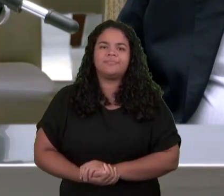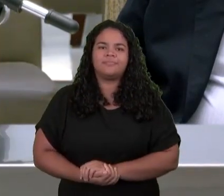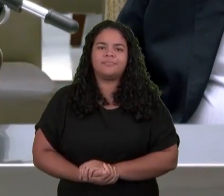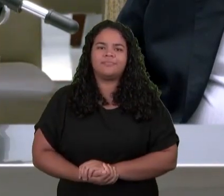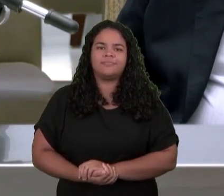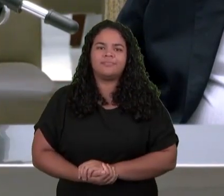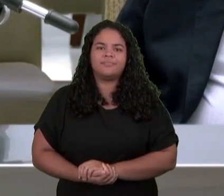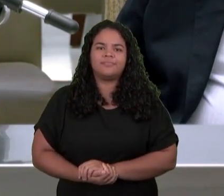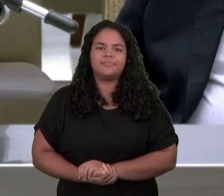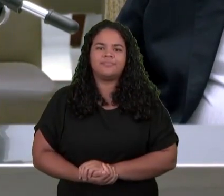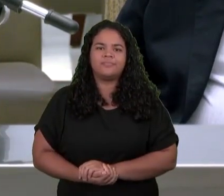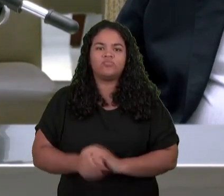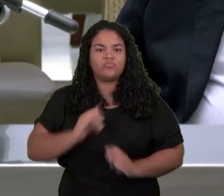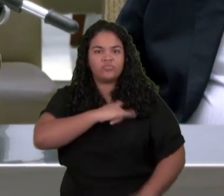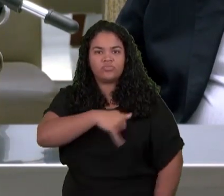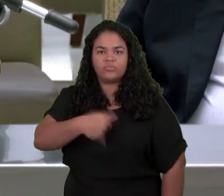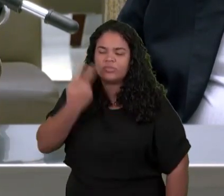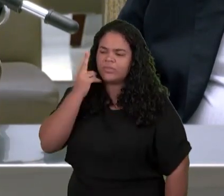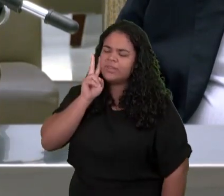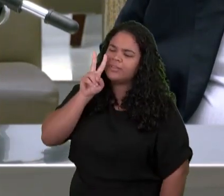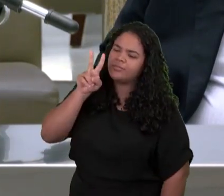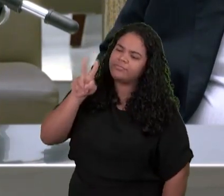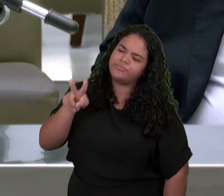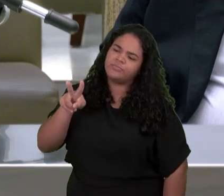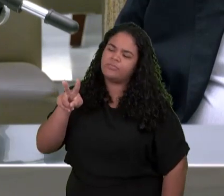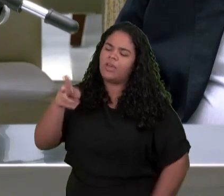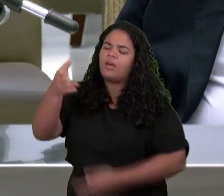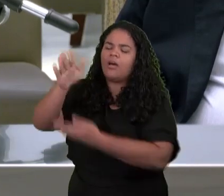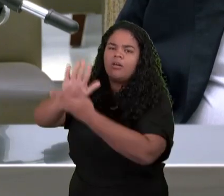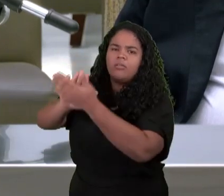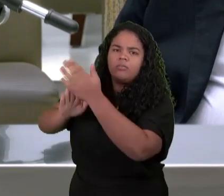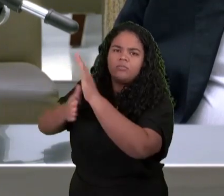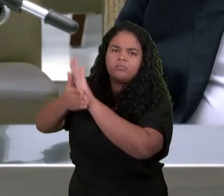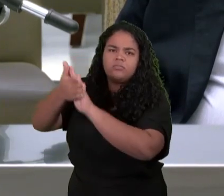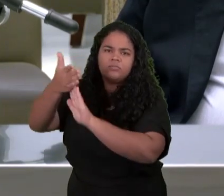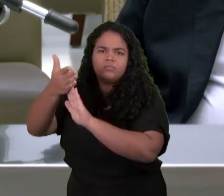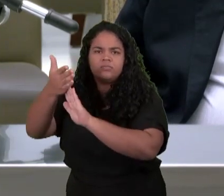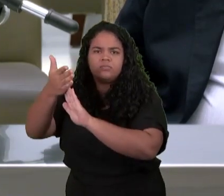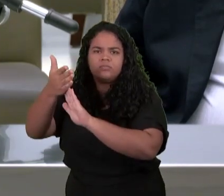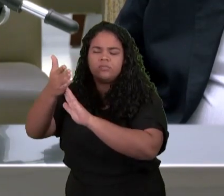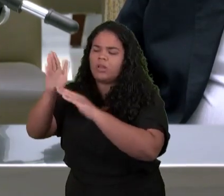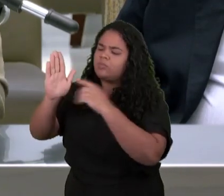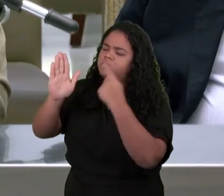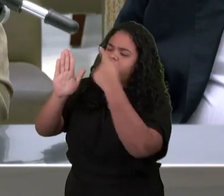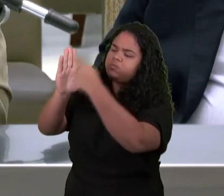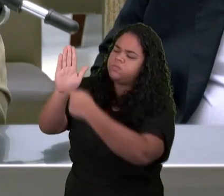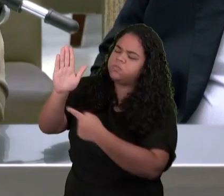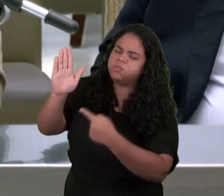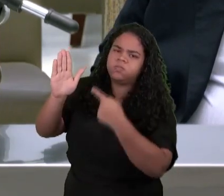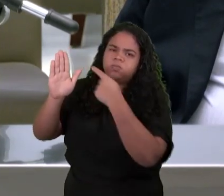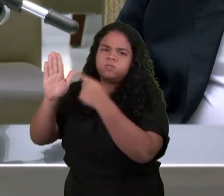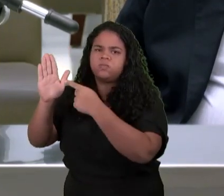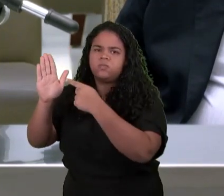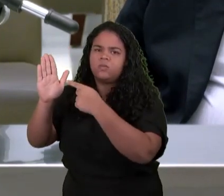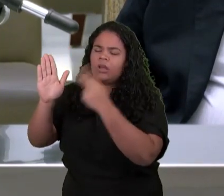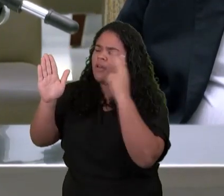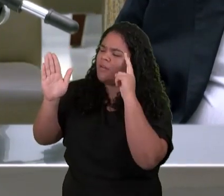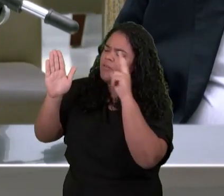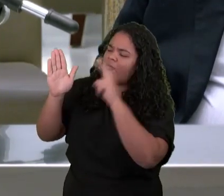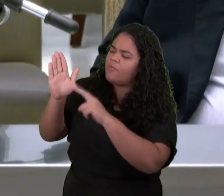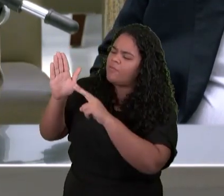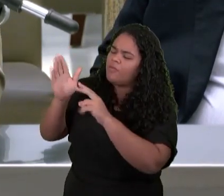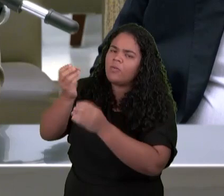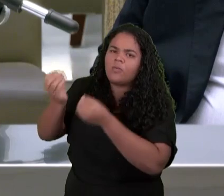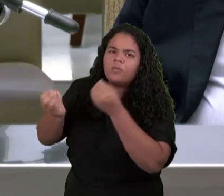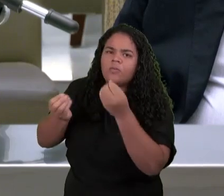Na mão direita Do que estava Sentado Sobre o trono Ele diz Que viu o que? Um livro